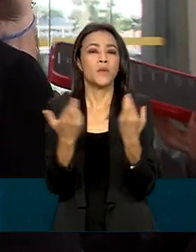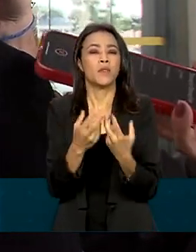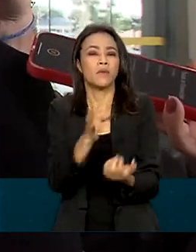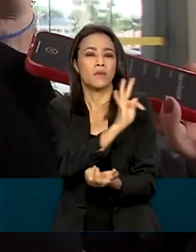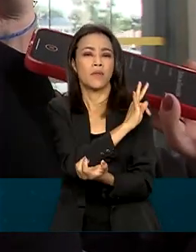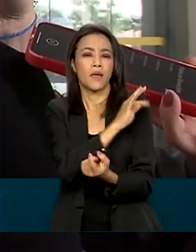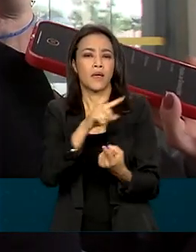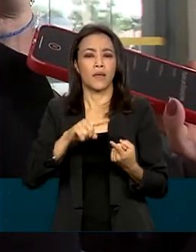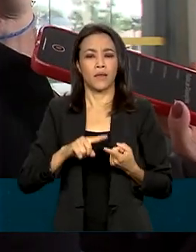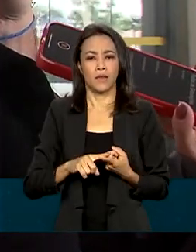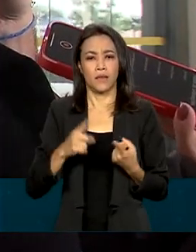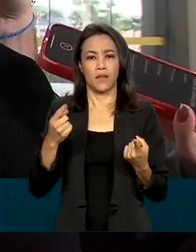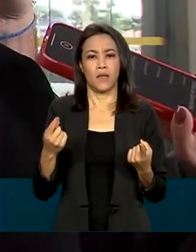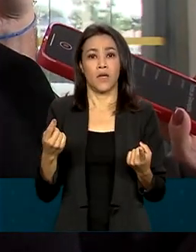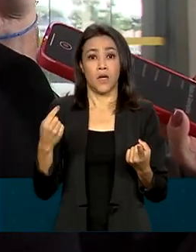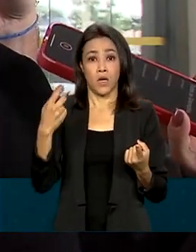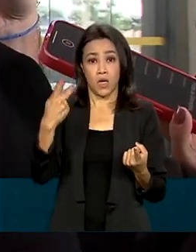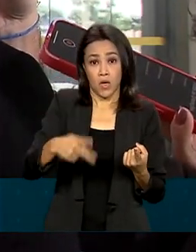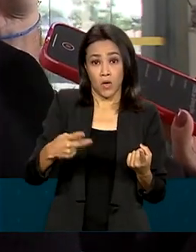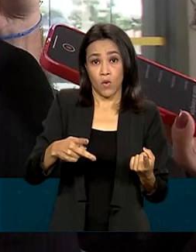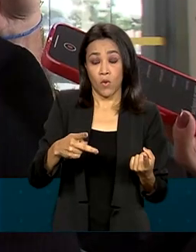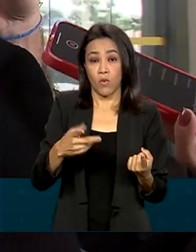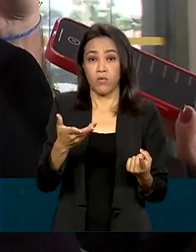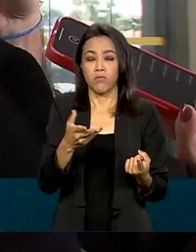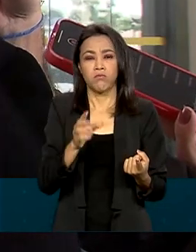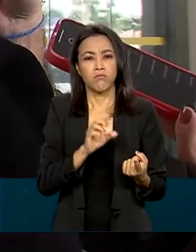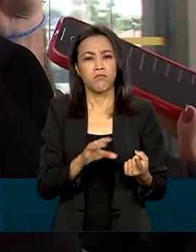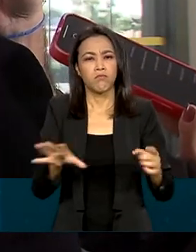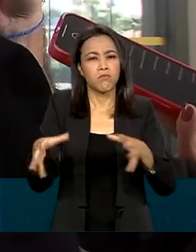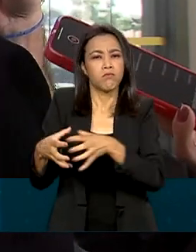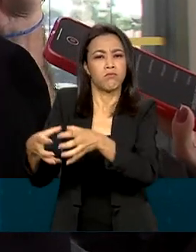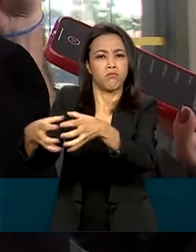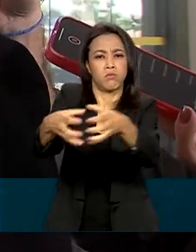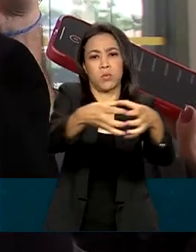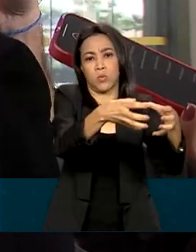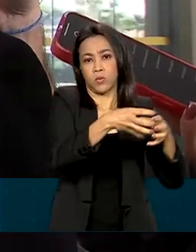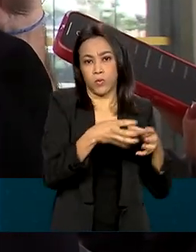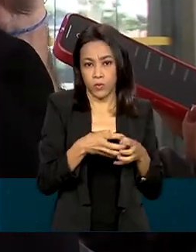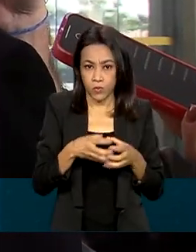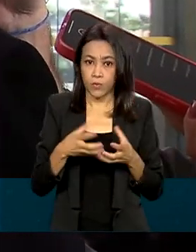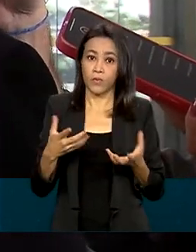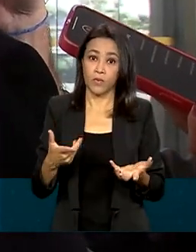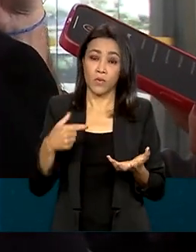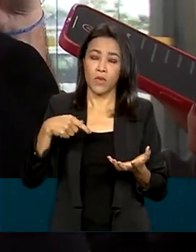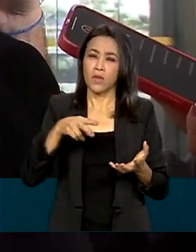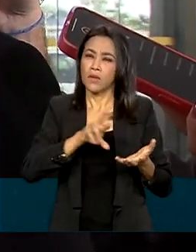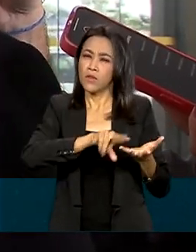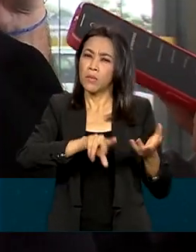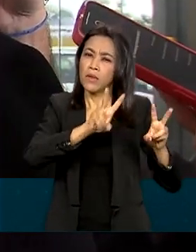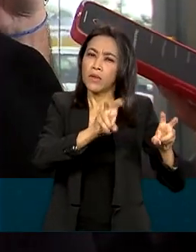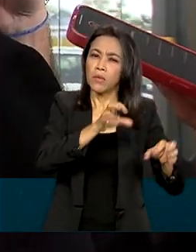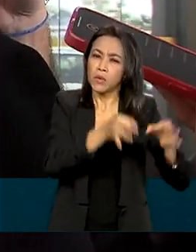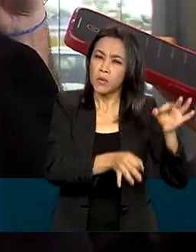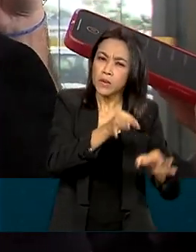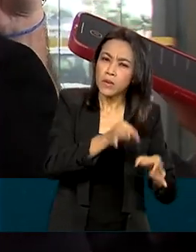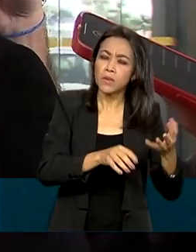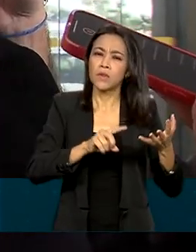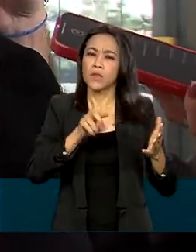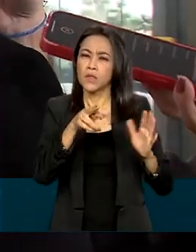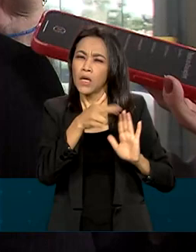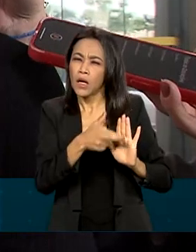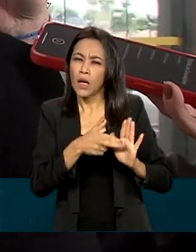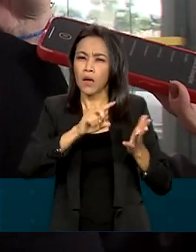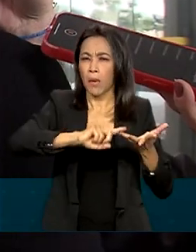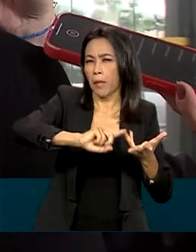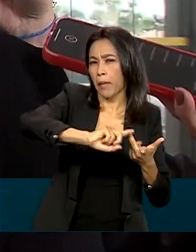Nacional, Receita Federal, BGFN, para ver os riscos jurídicos e principalmente começar a fazer essa parte mais